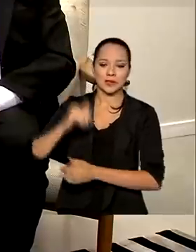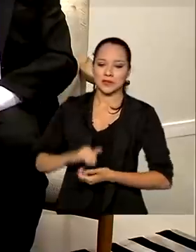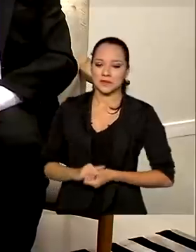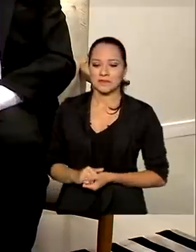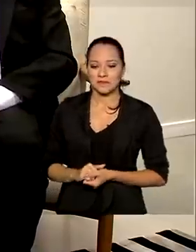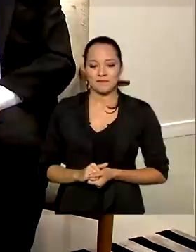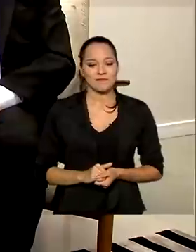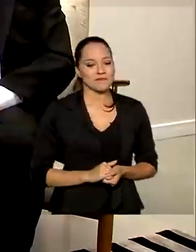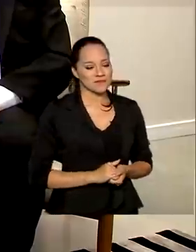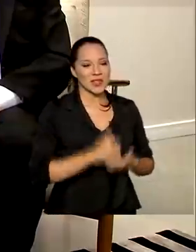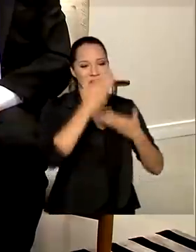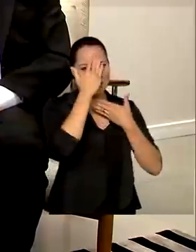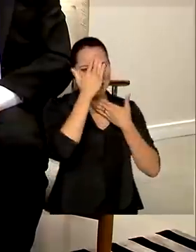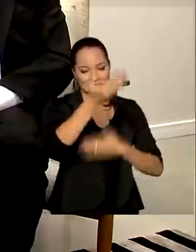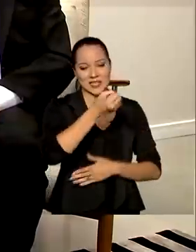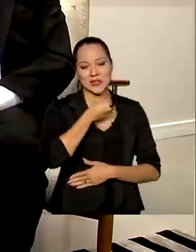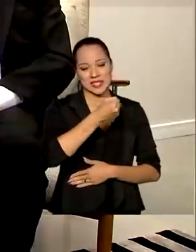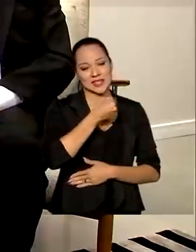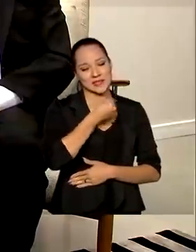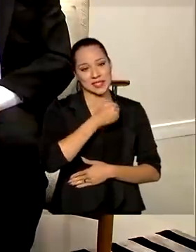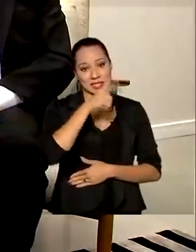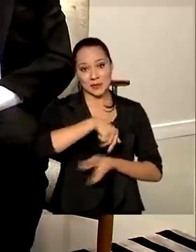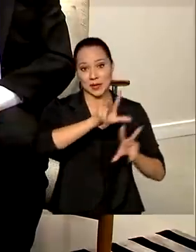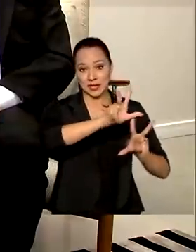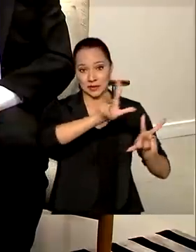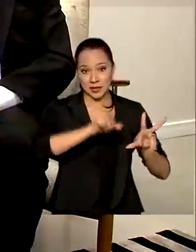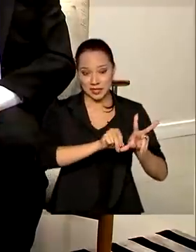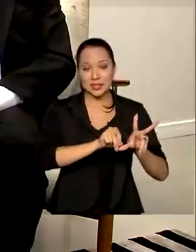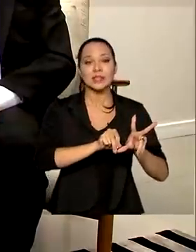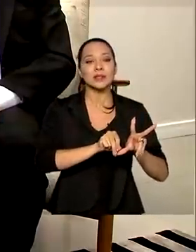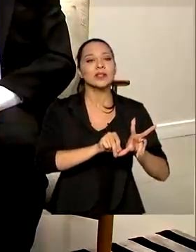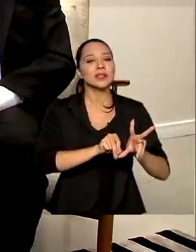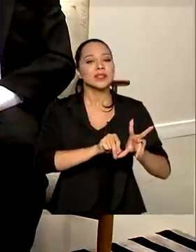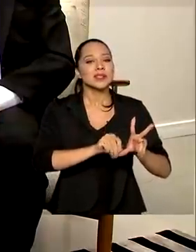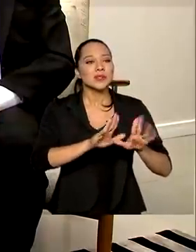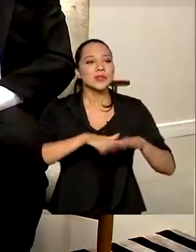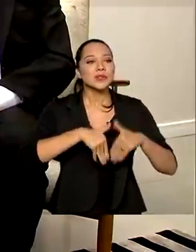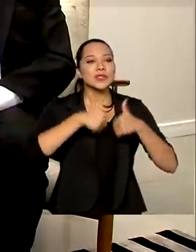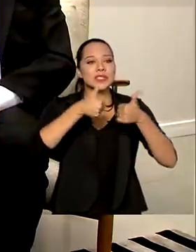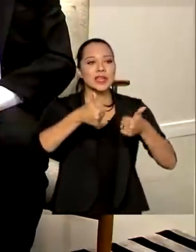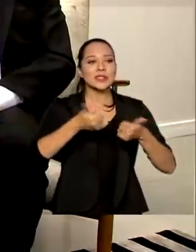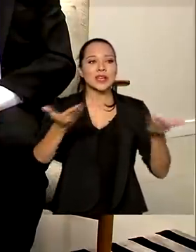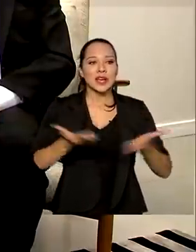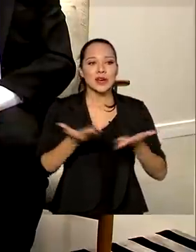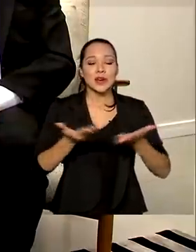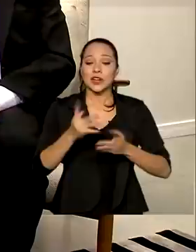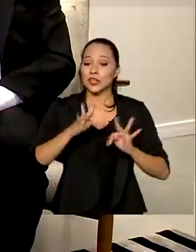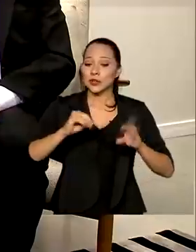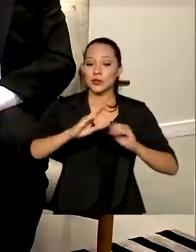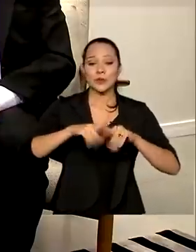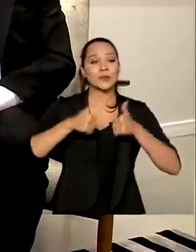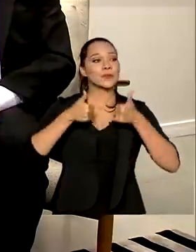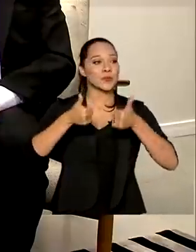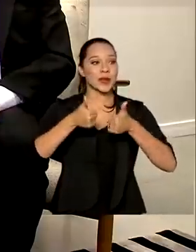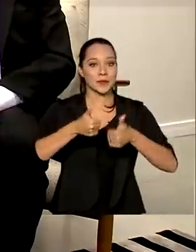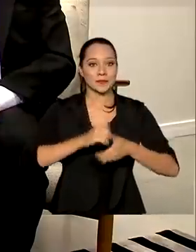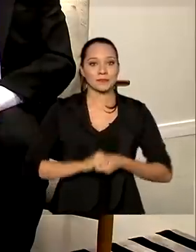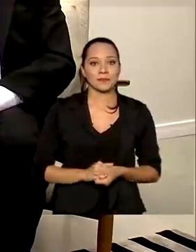General Ferreira, então, agradeço a sua entrevista para a TV Brasil, desejo sucesso na empreitada e que tudo ocorra bem, então,